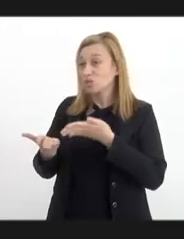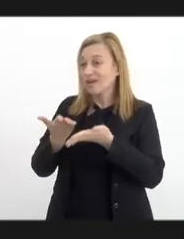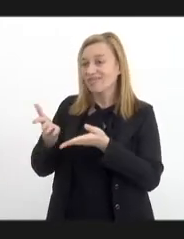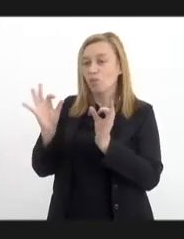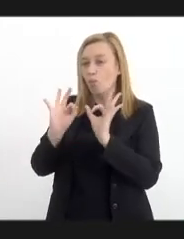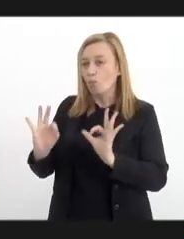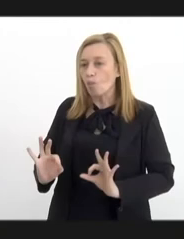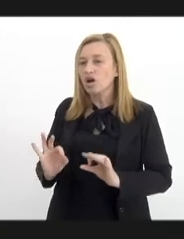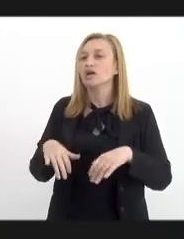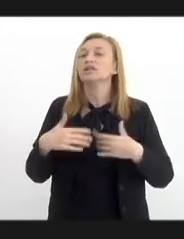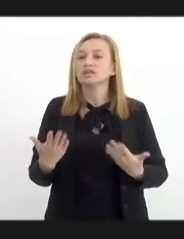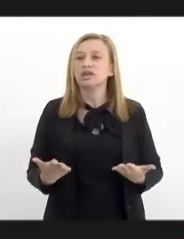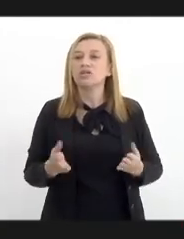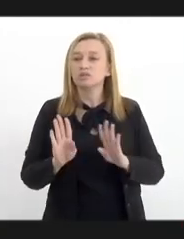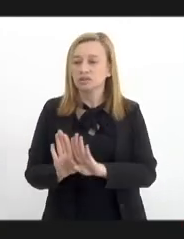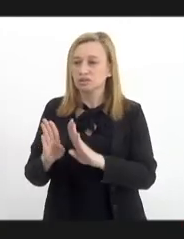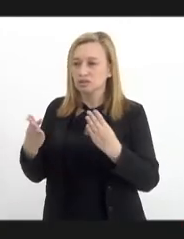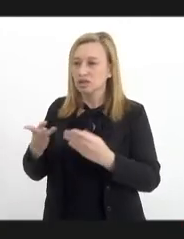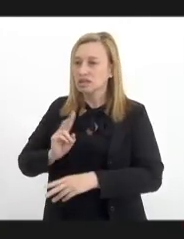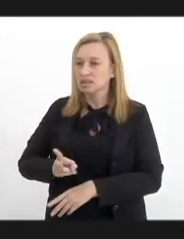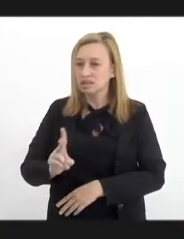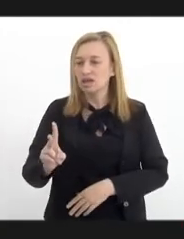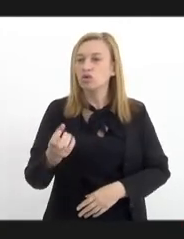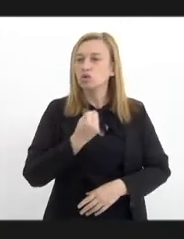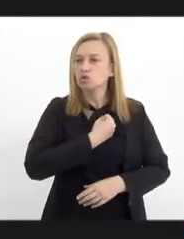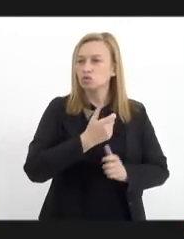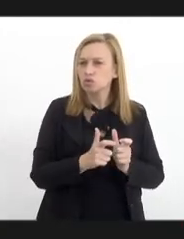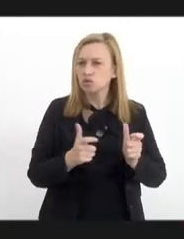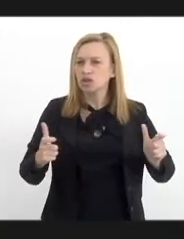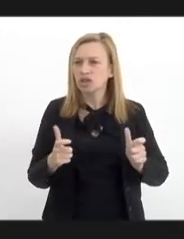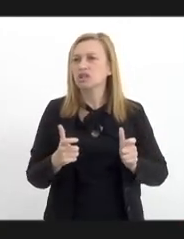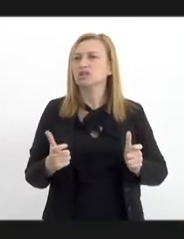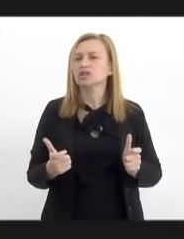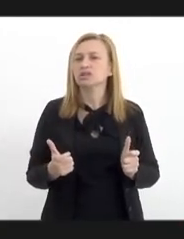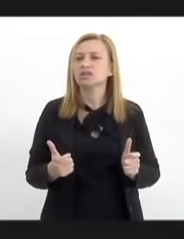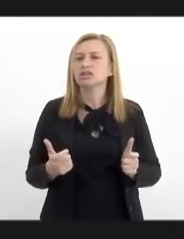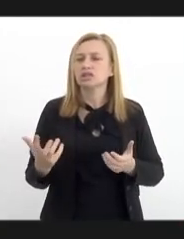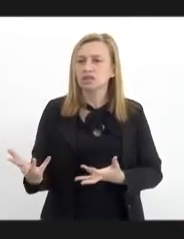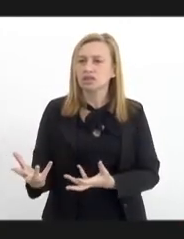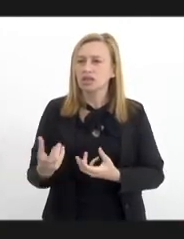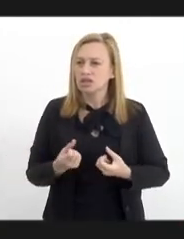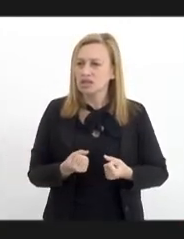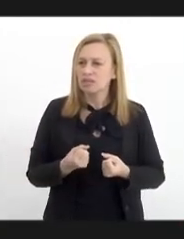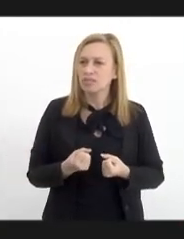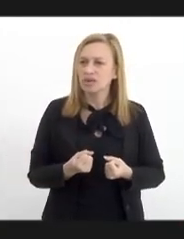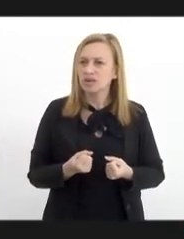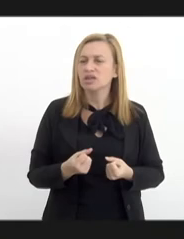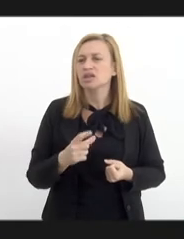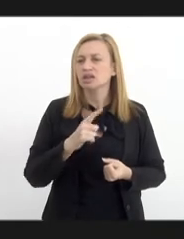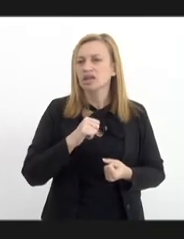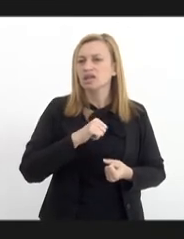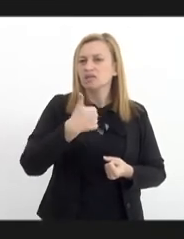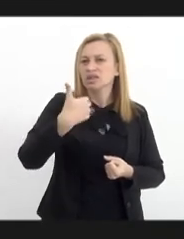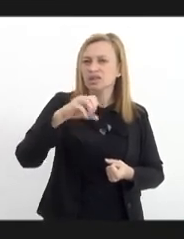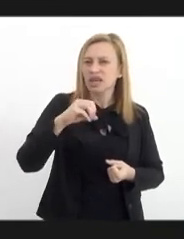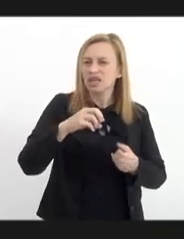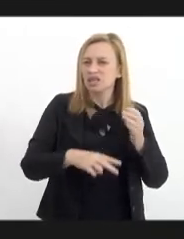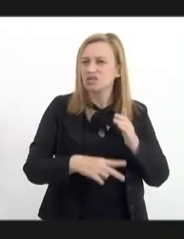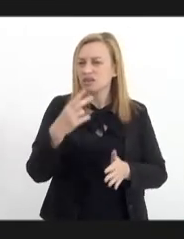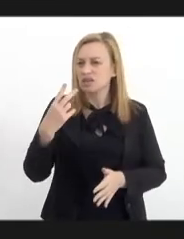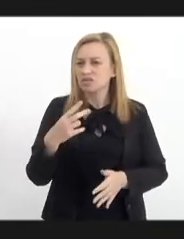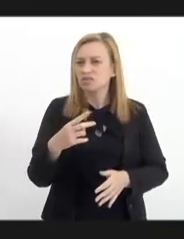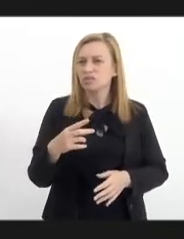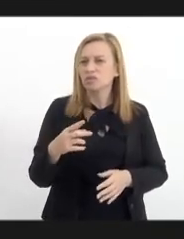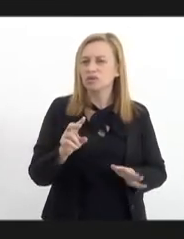nós funcionamos a todo vapor, inclusive com o aumento do número de apolites, gente está tendo de 10 primeiras vezes por semana,